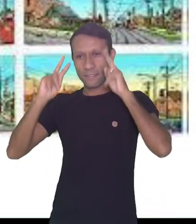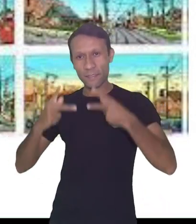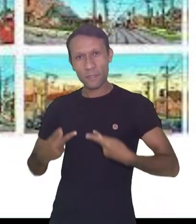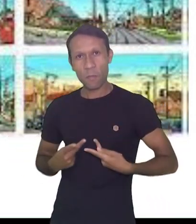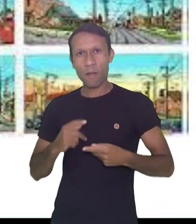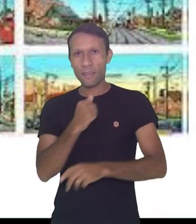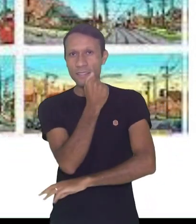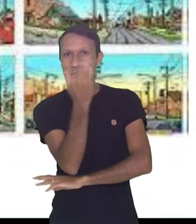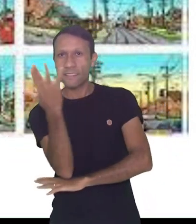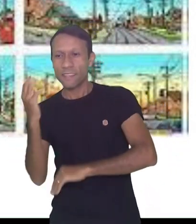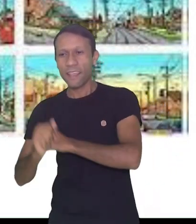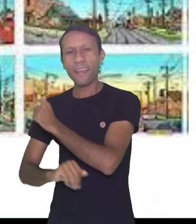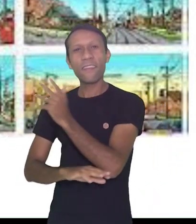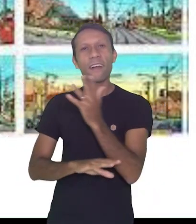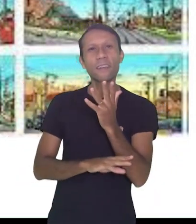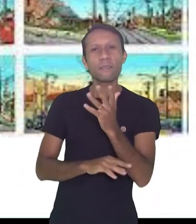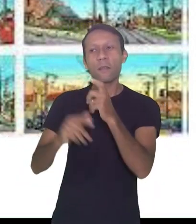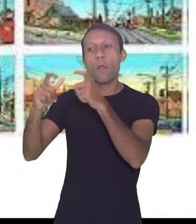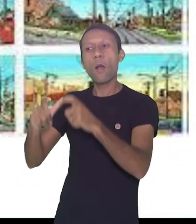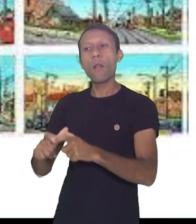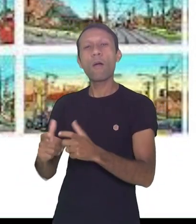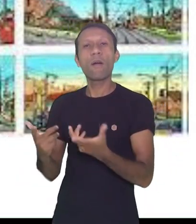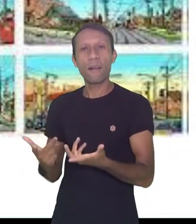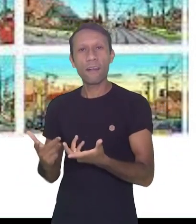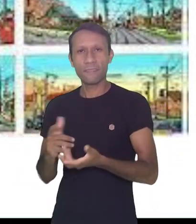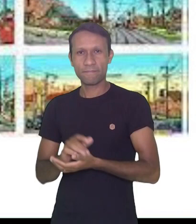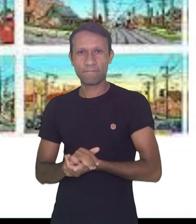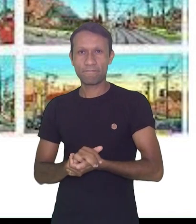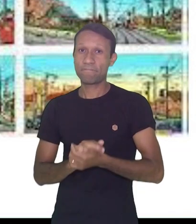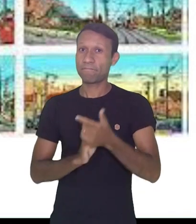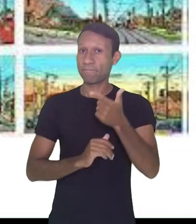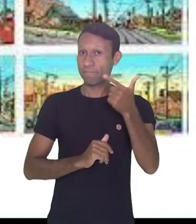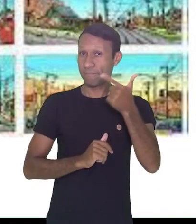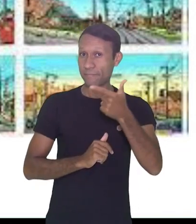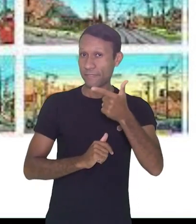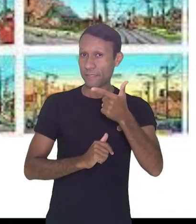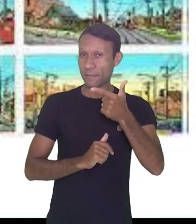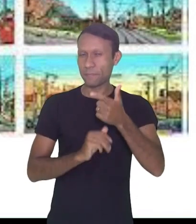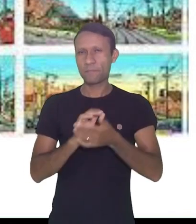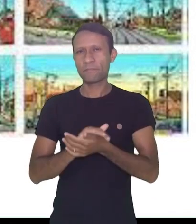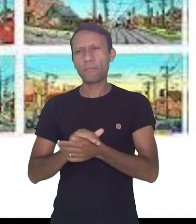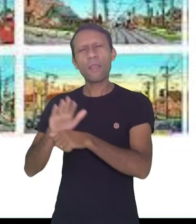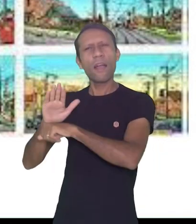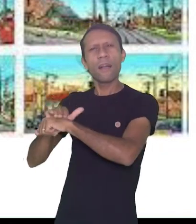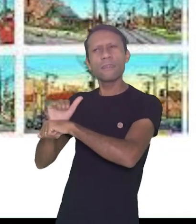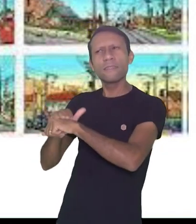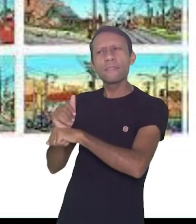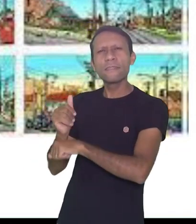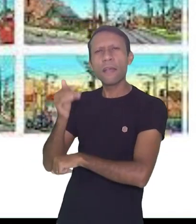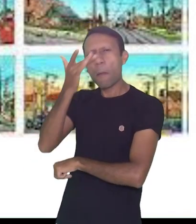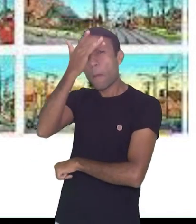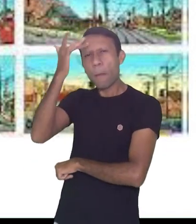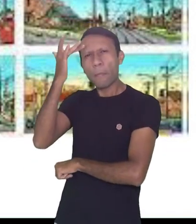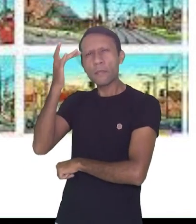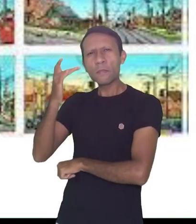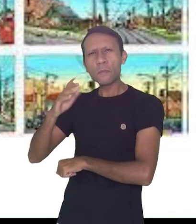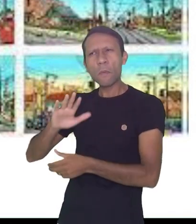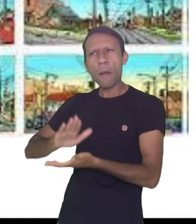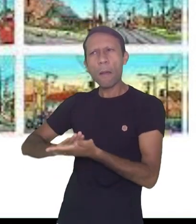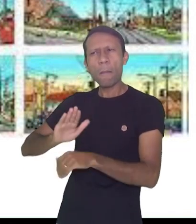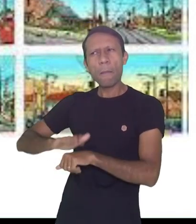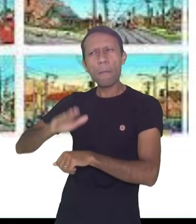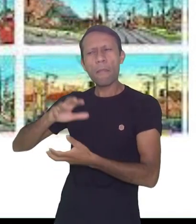natureza nesse local? O segundo ponto. Chame alguém mais velho para analisar essa ilustração e